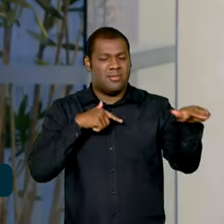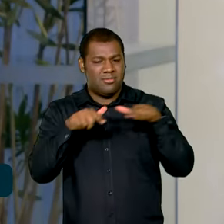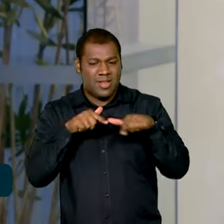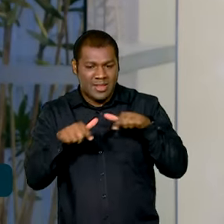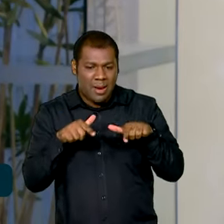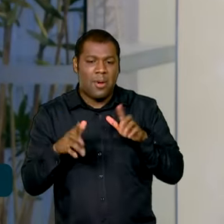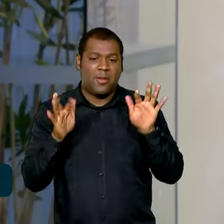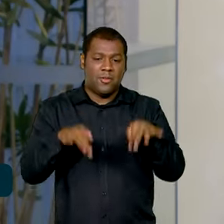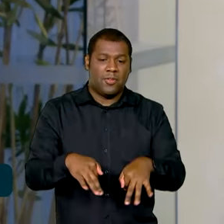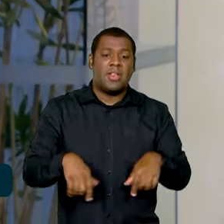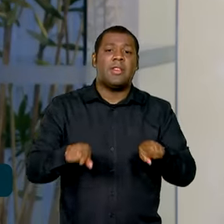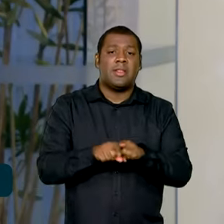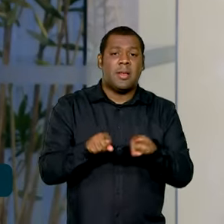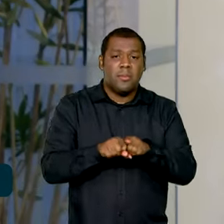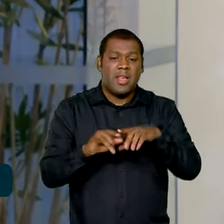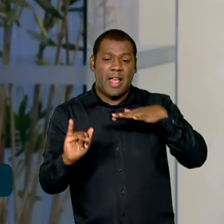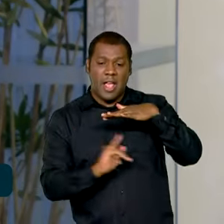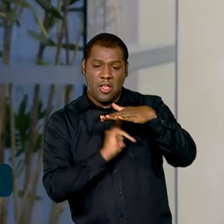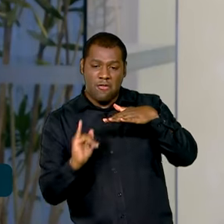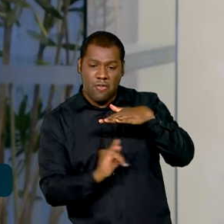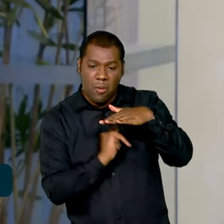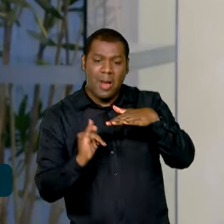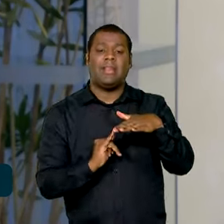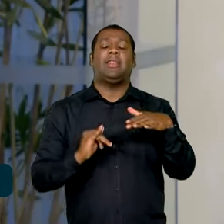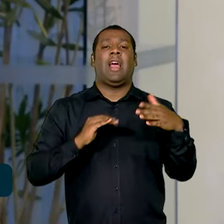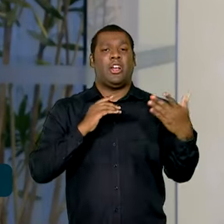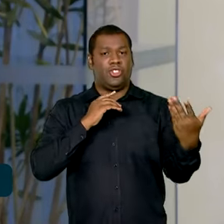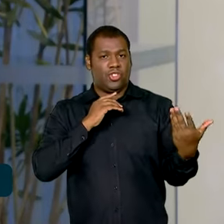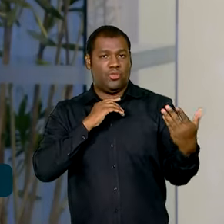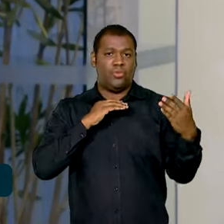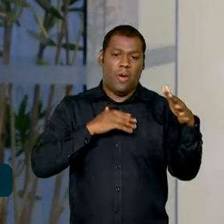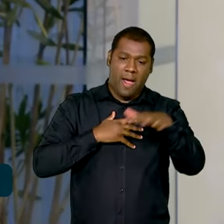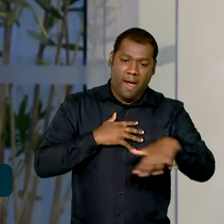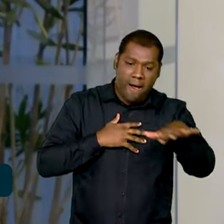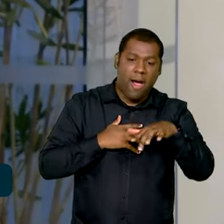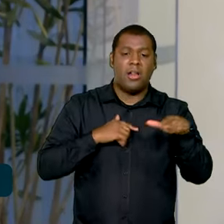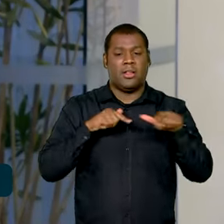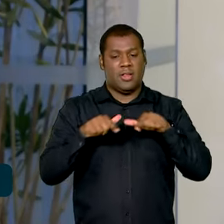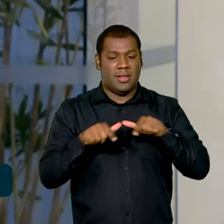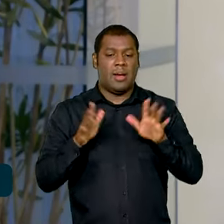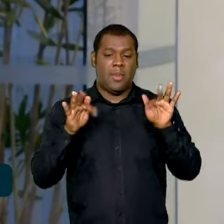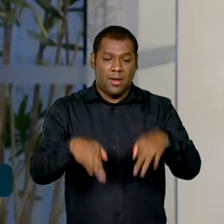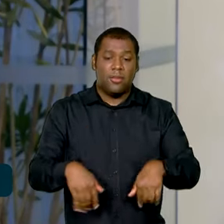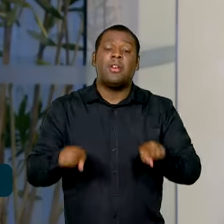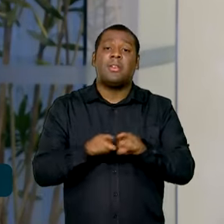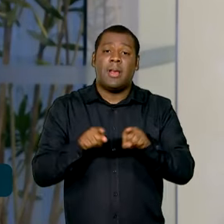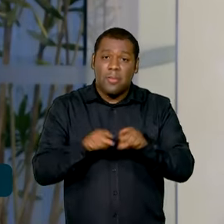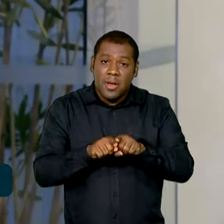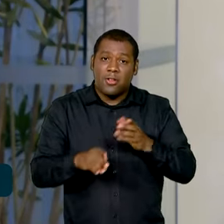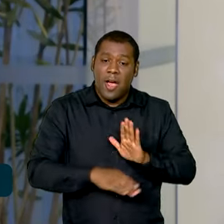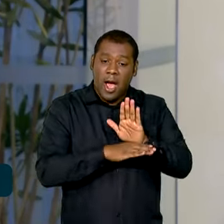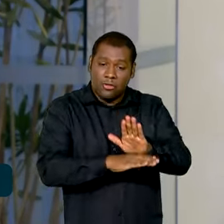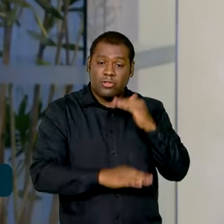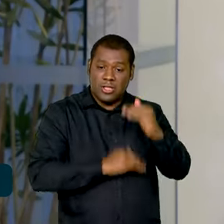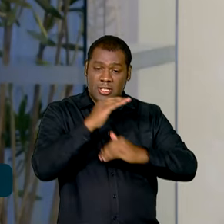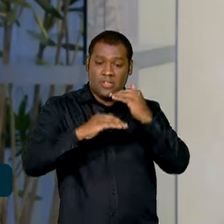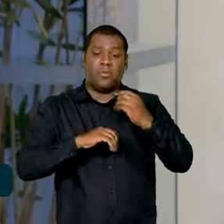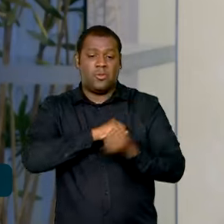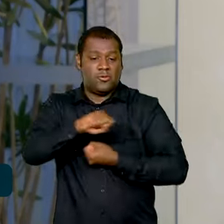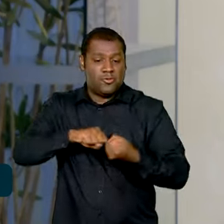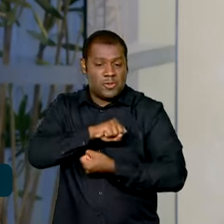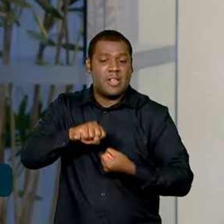informalidade no mundo do trabalho. Demonstraram também preocupação com o desenvolvimento sustentável com o meio ambiente.